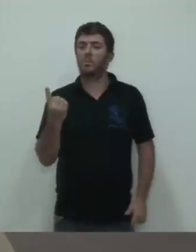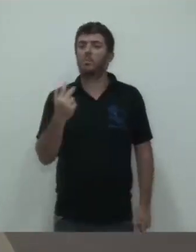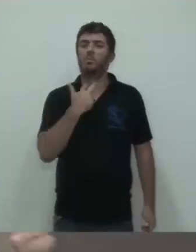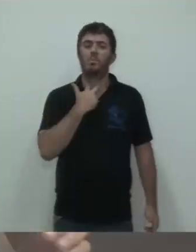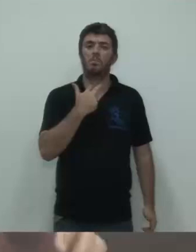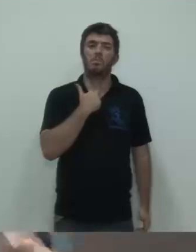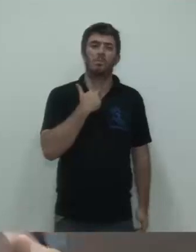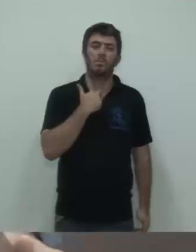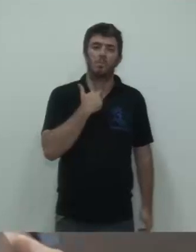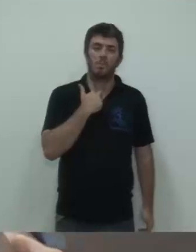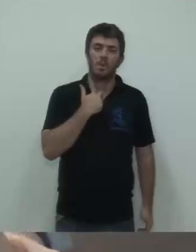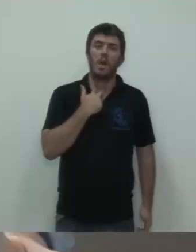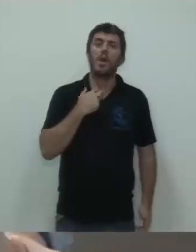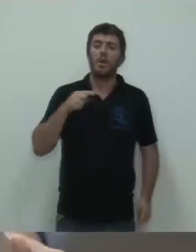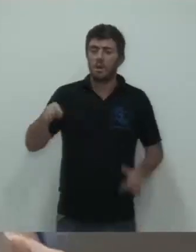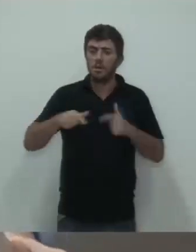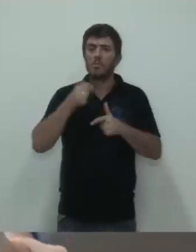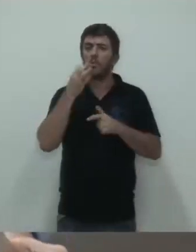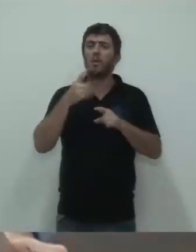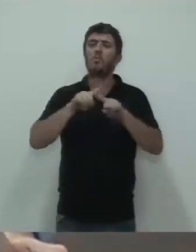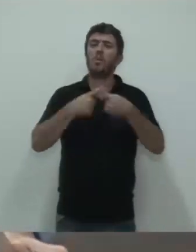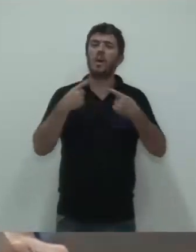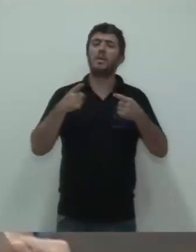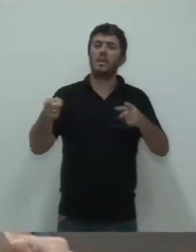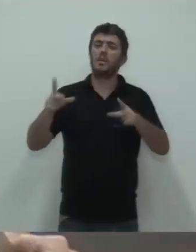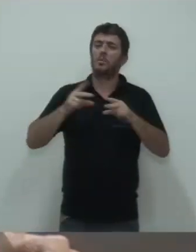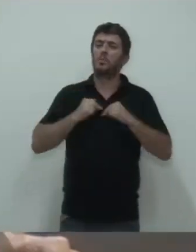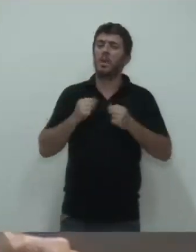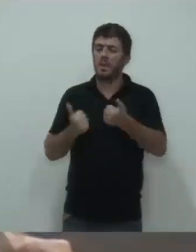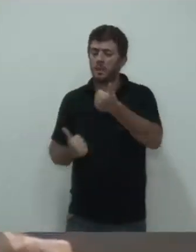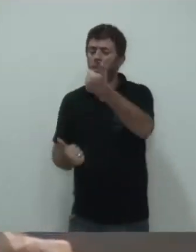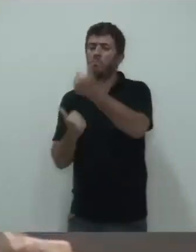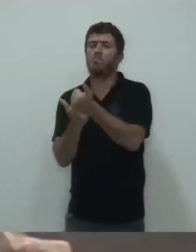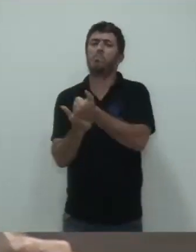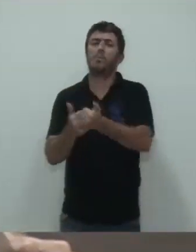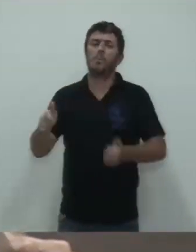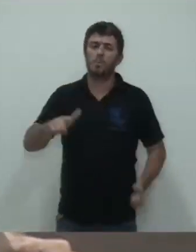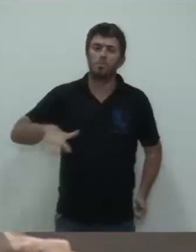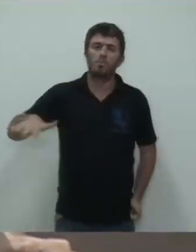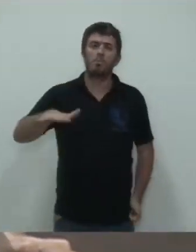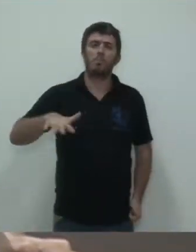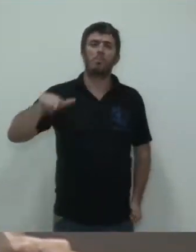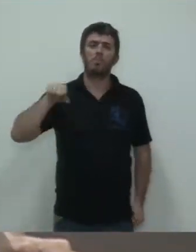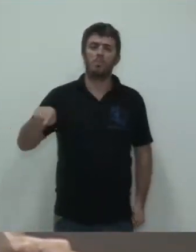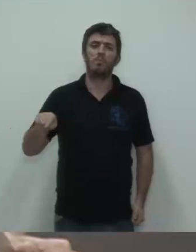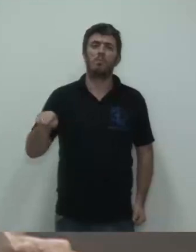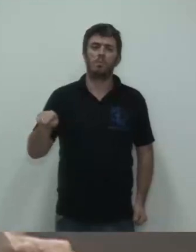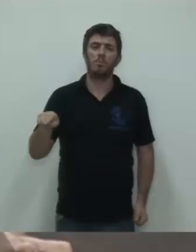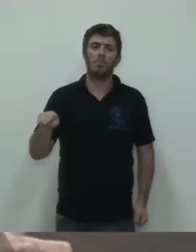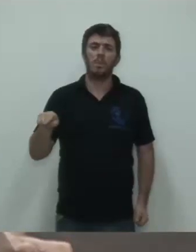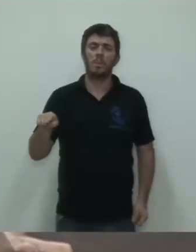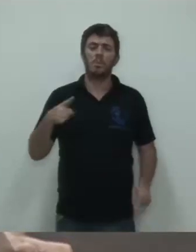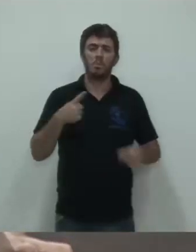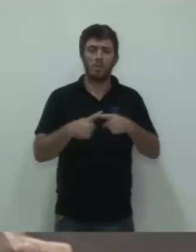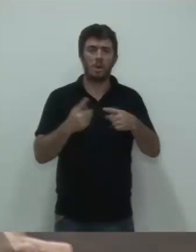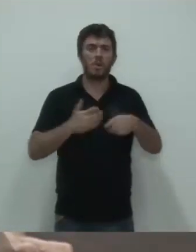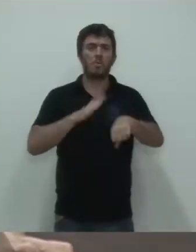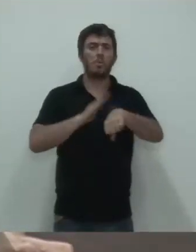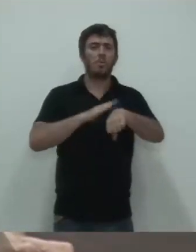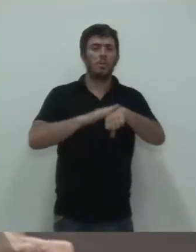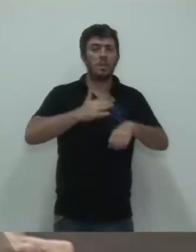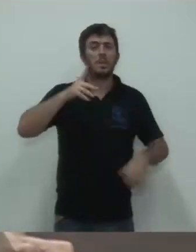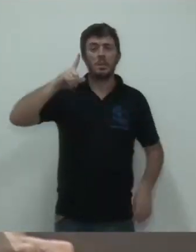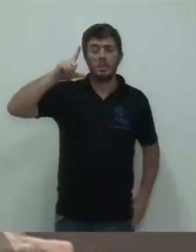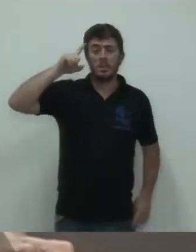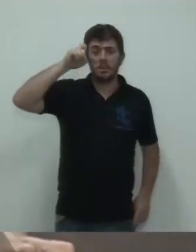mereceria um aporte maior de recursos e uma atenção, porque, sobretudo num momento que a gente vive de grandes dificuldades, para a grande maioria